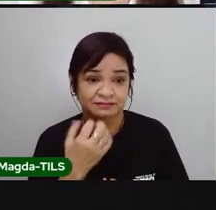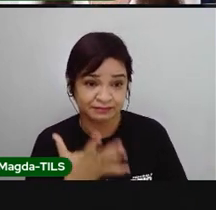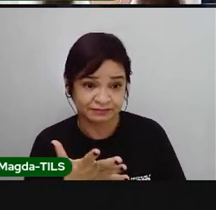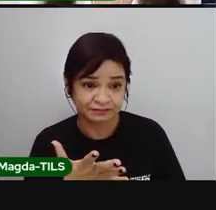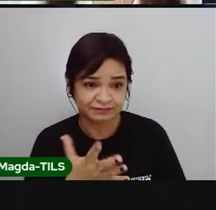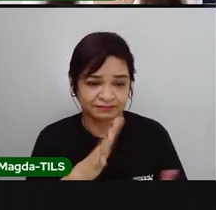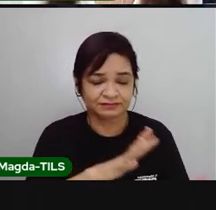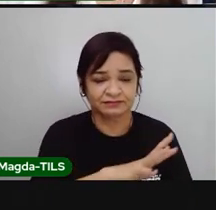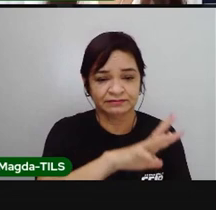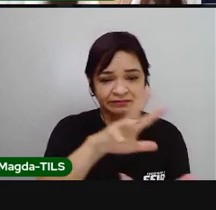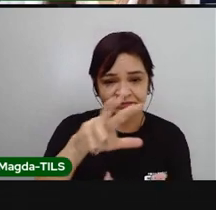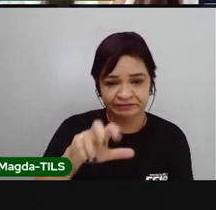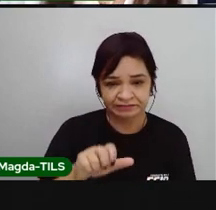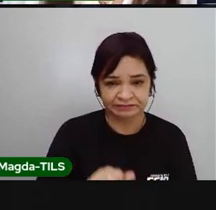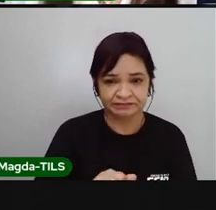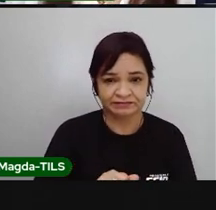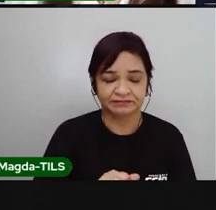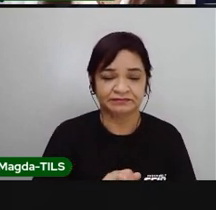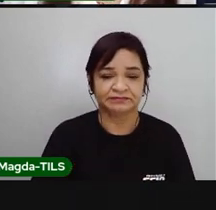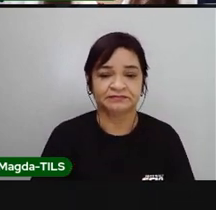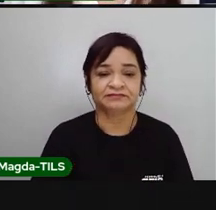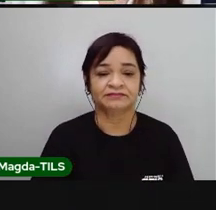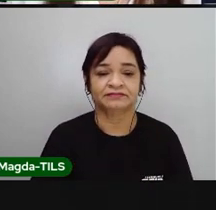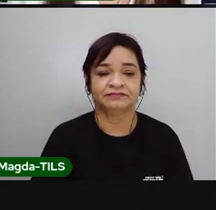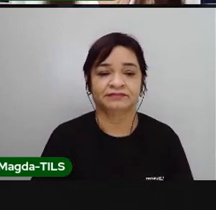ser benéfico para o nosso ambiente.